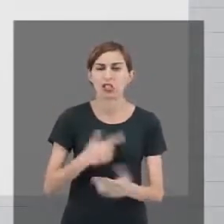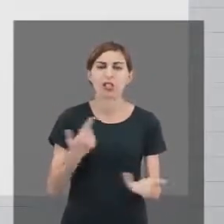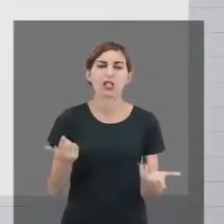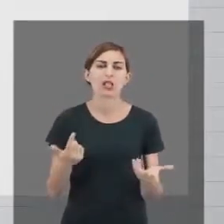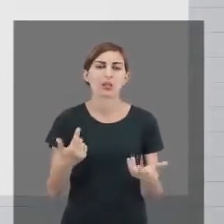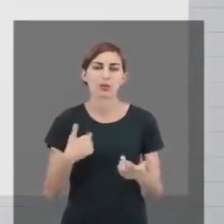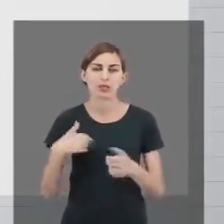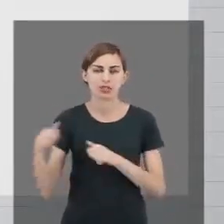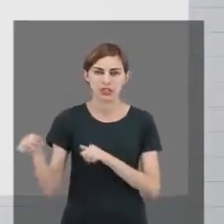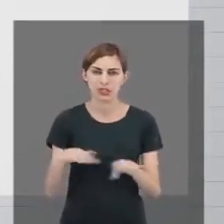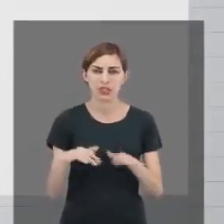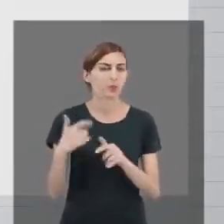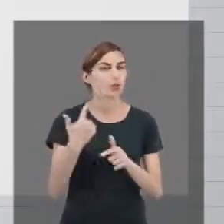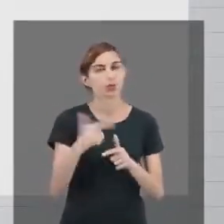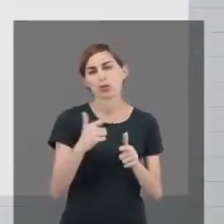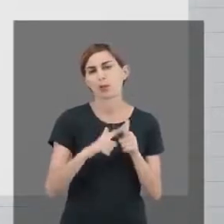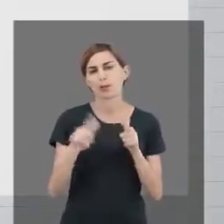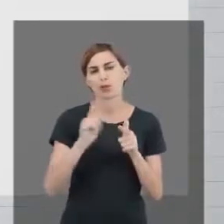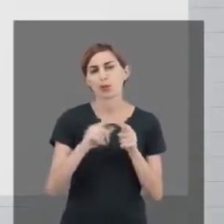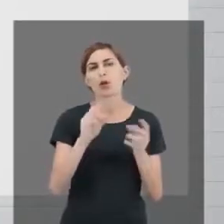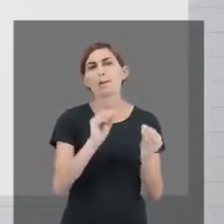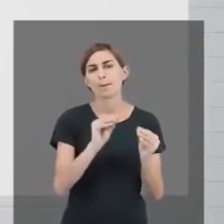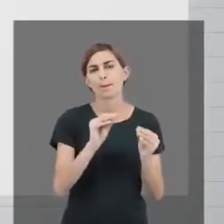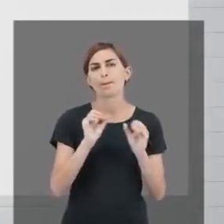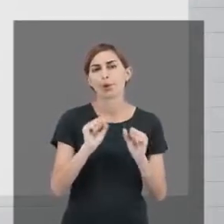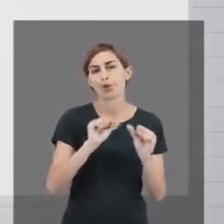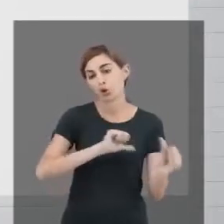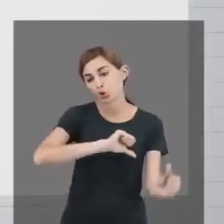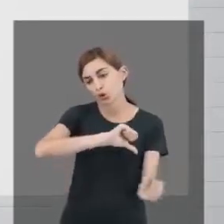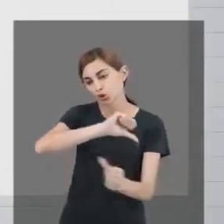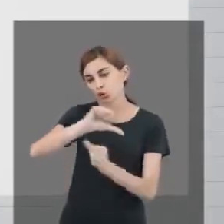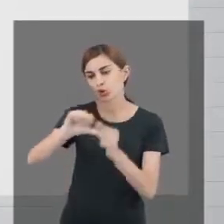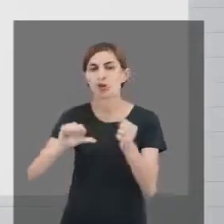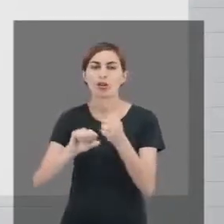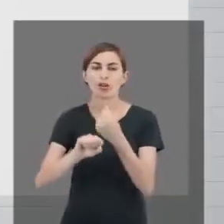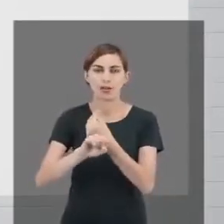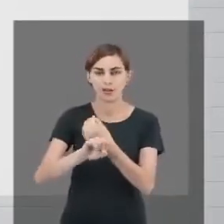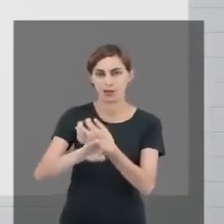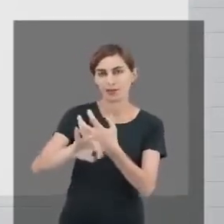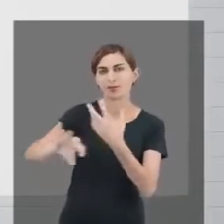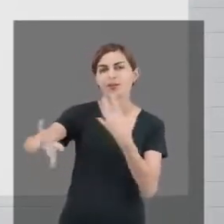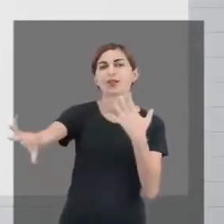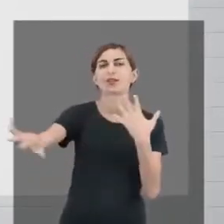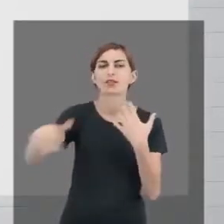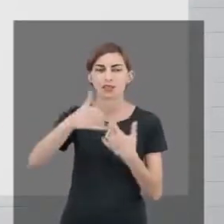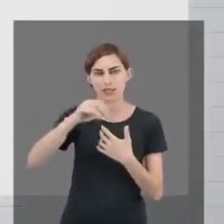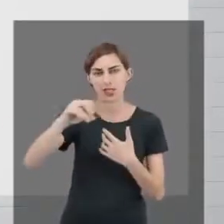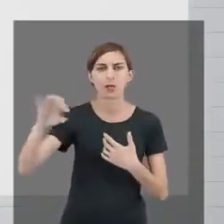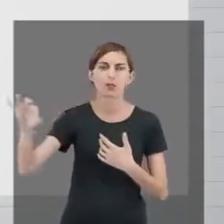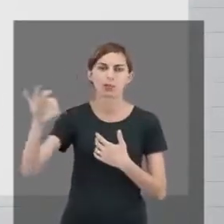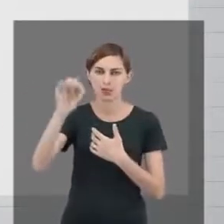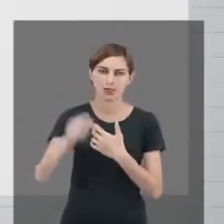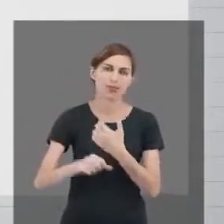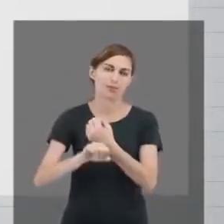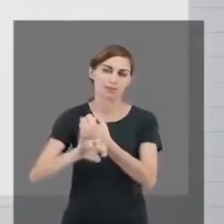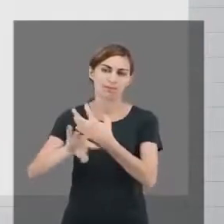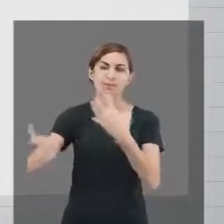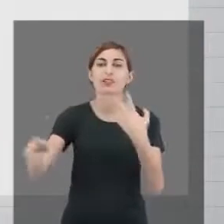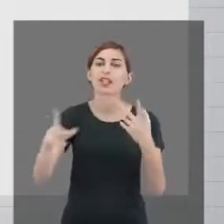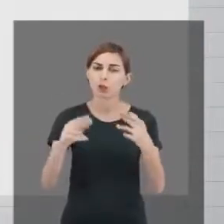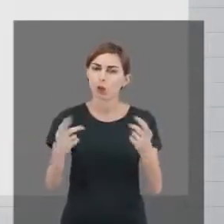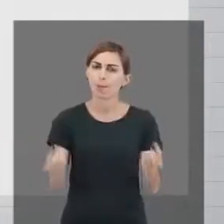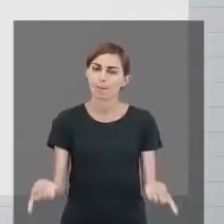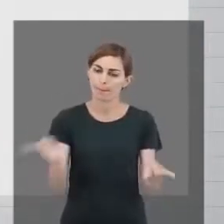frequências semanais? Não tem problema, você pode migrar para o modelo totalmente à distância. Assim como o